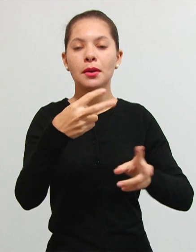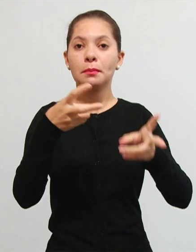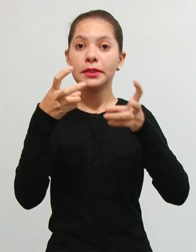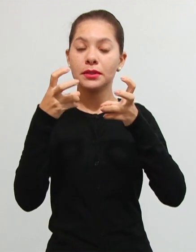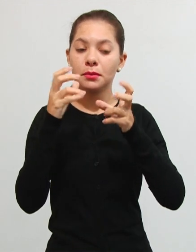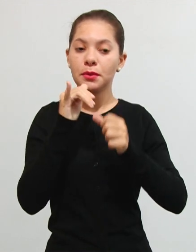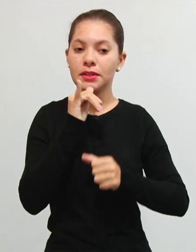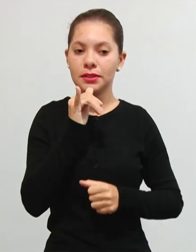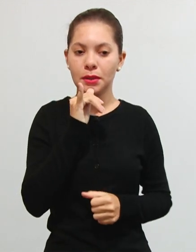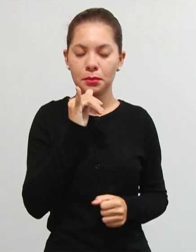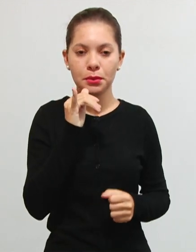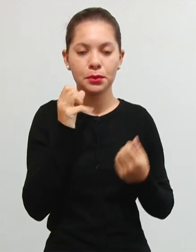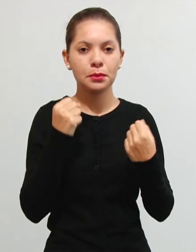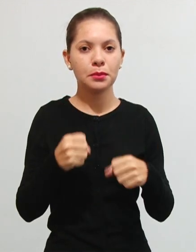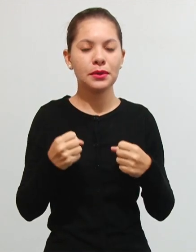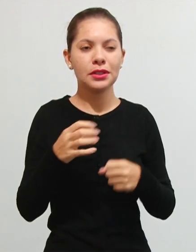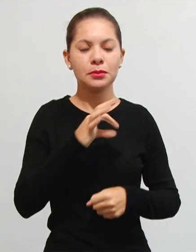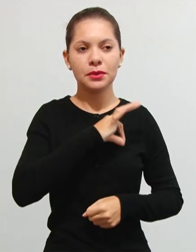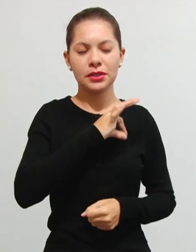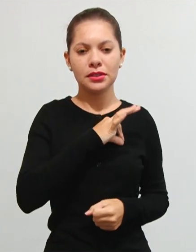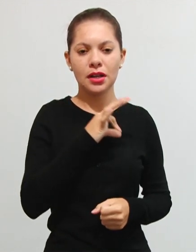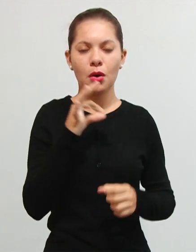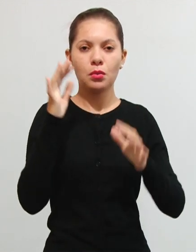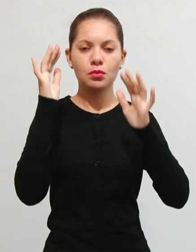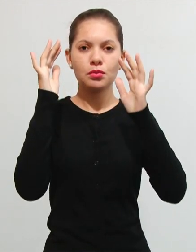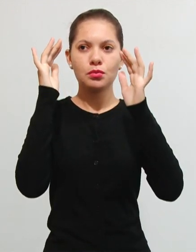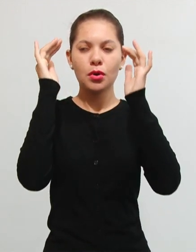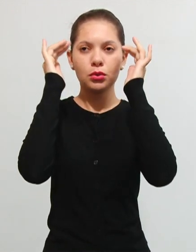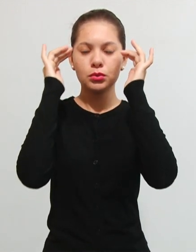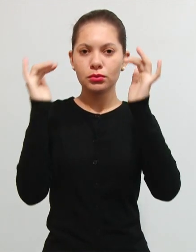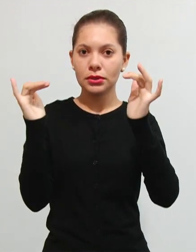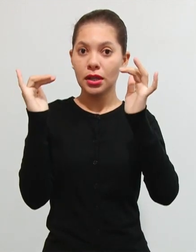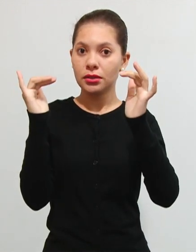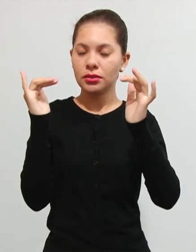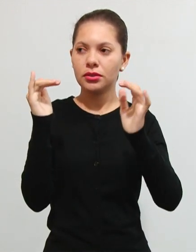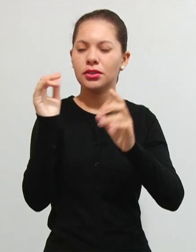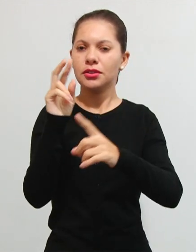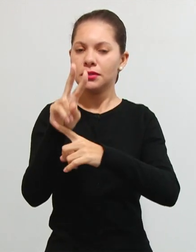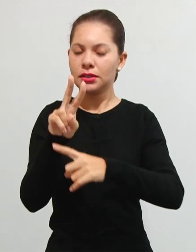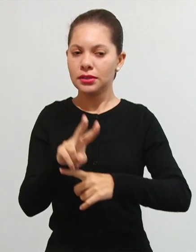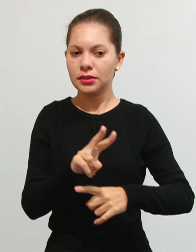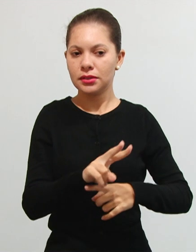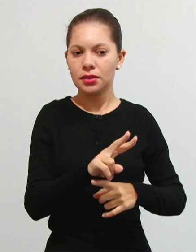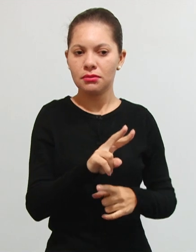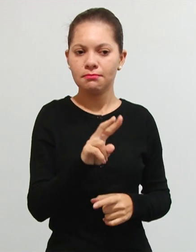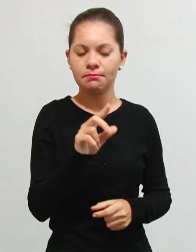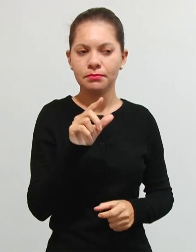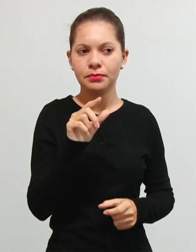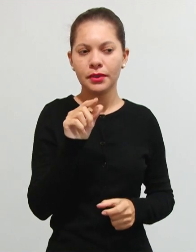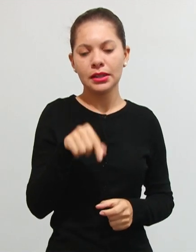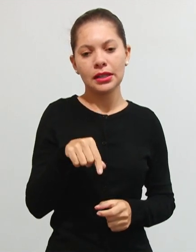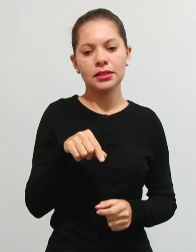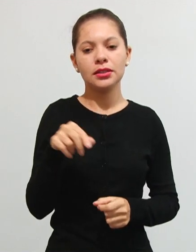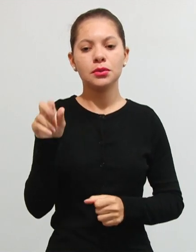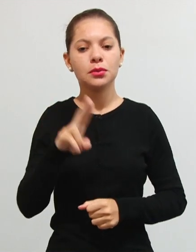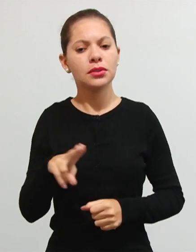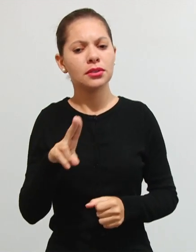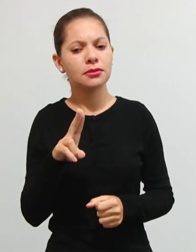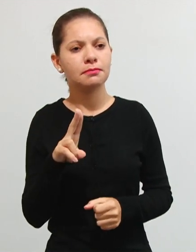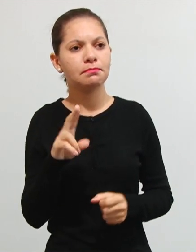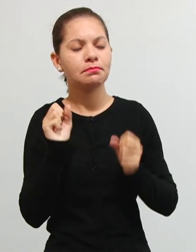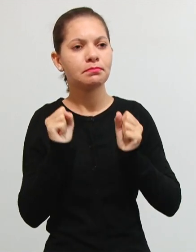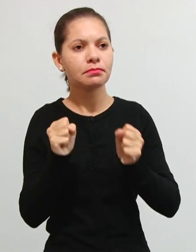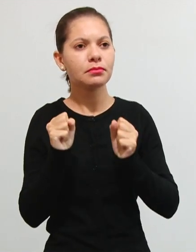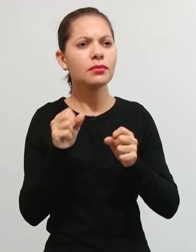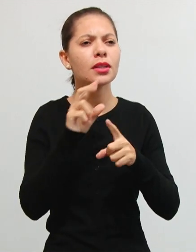exemplo do poder de polícia é quando uma autoridade de fiscalização está ali utilizando o seu poder para